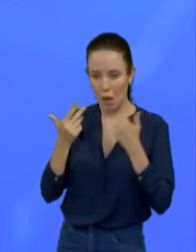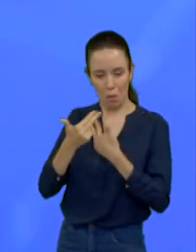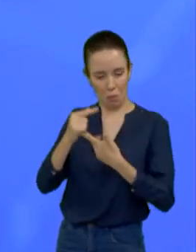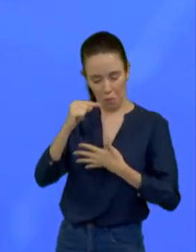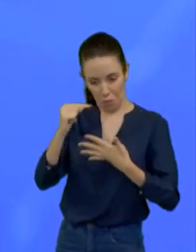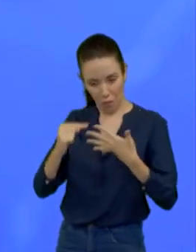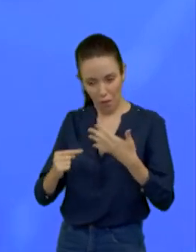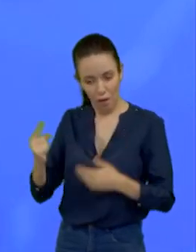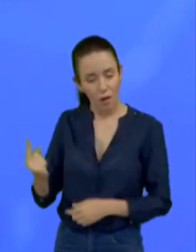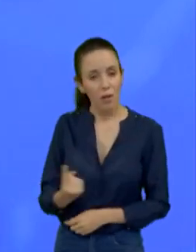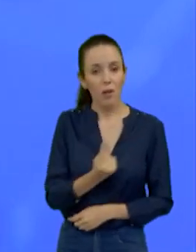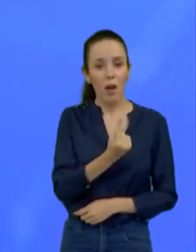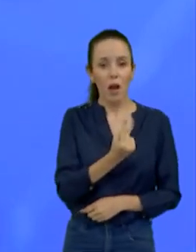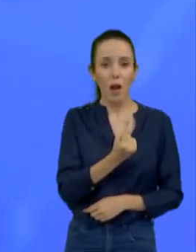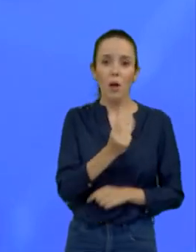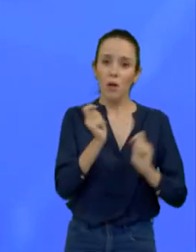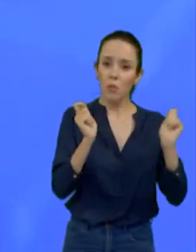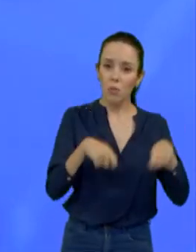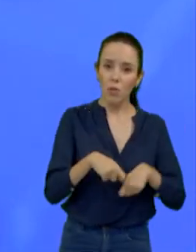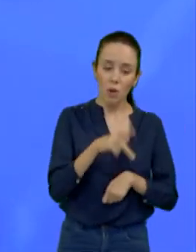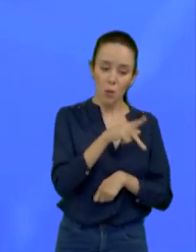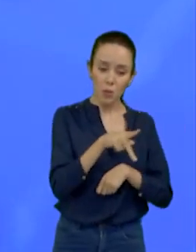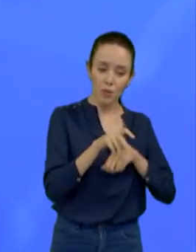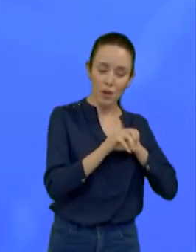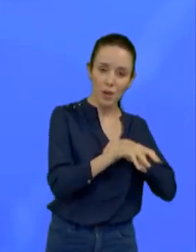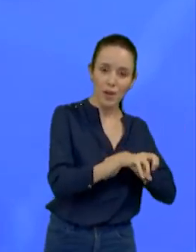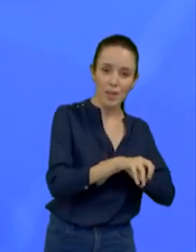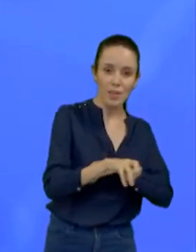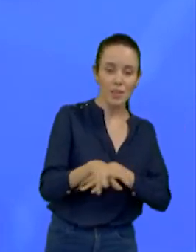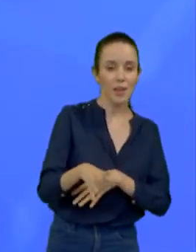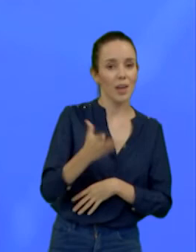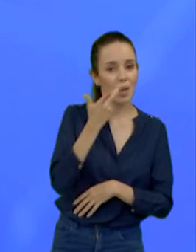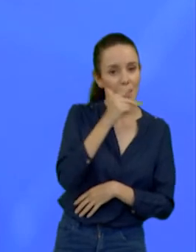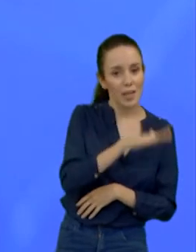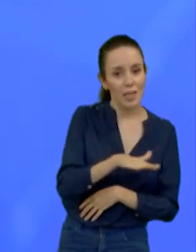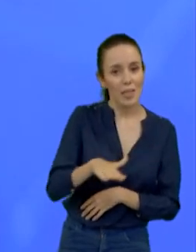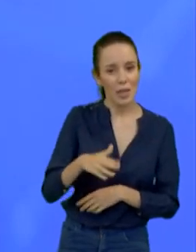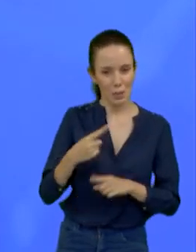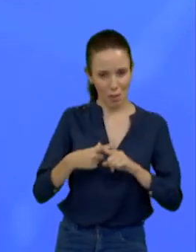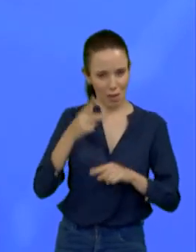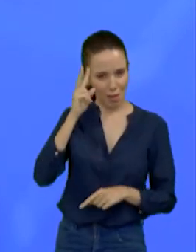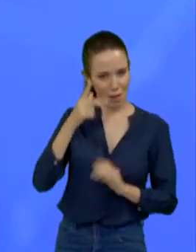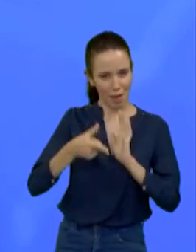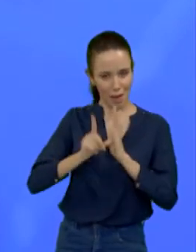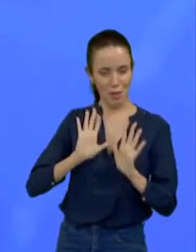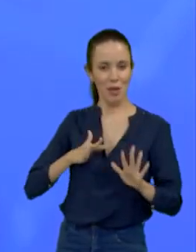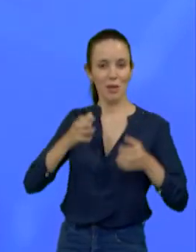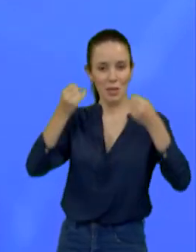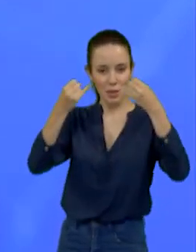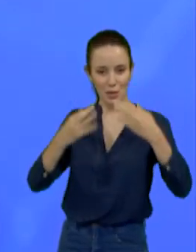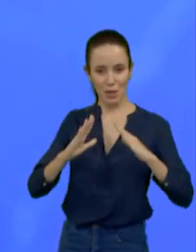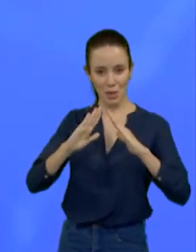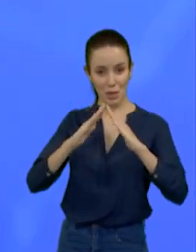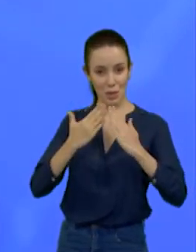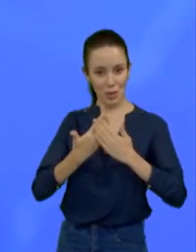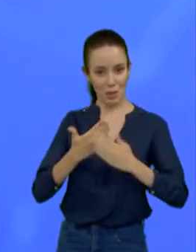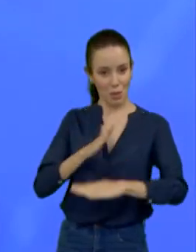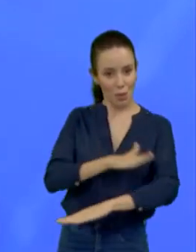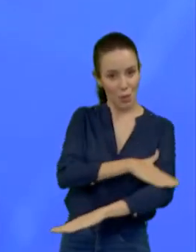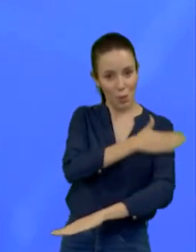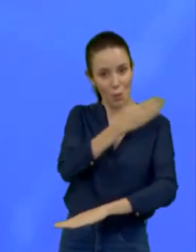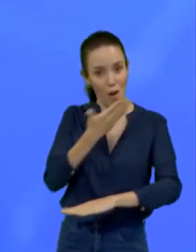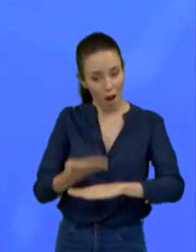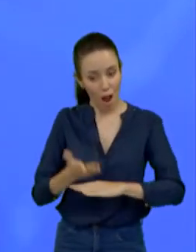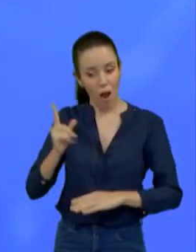do Centro Especializado Integrado do Ensino Integral, a gente pretende incluir as aulas culturais dentro